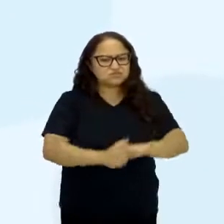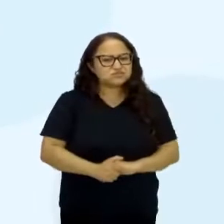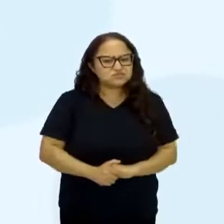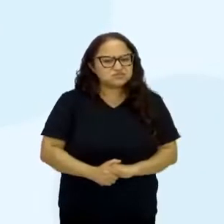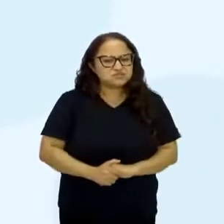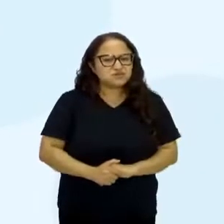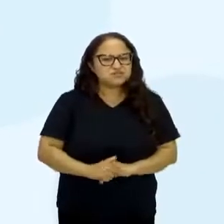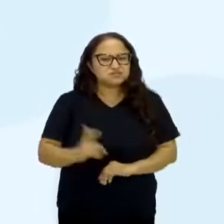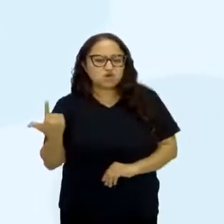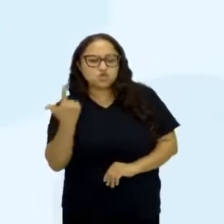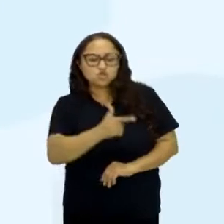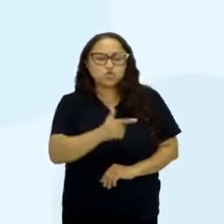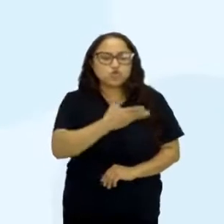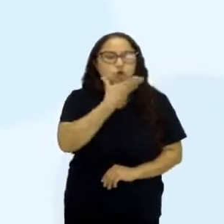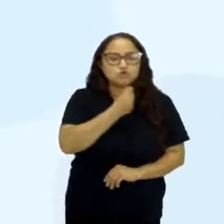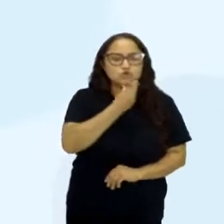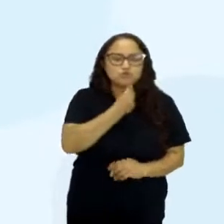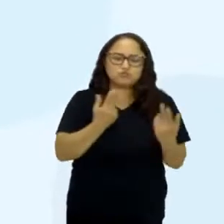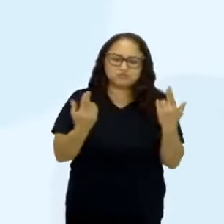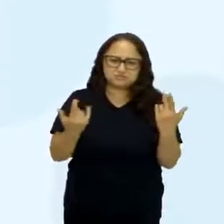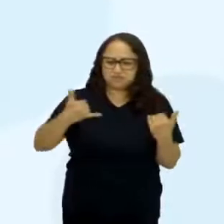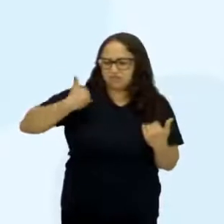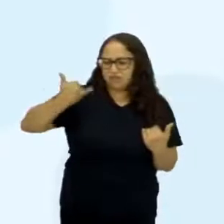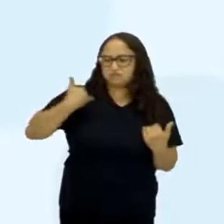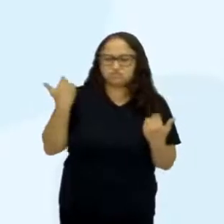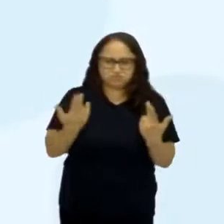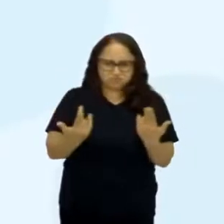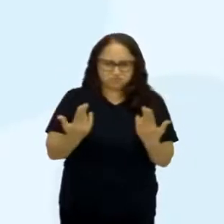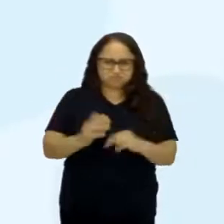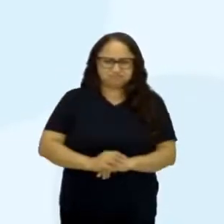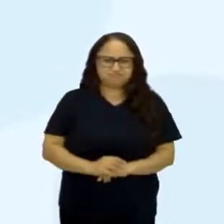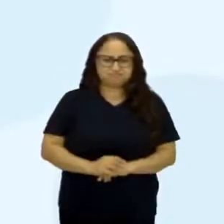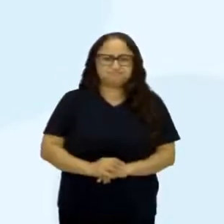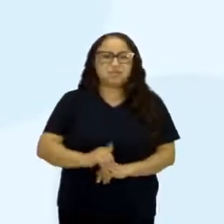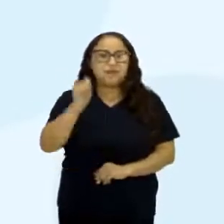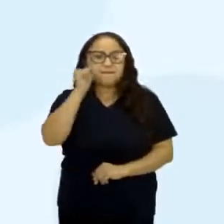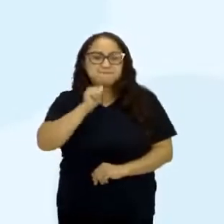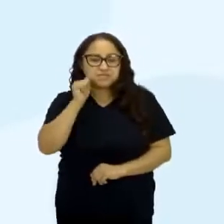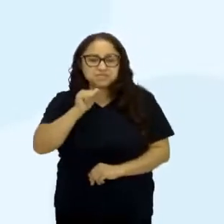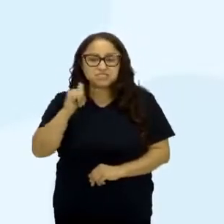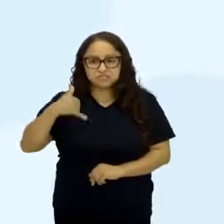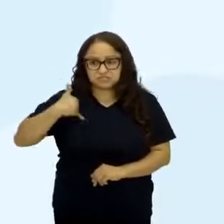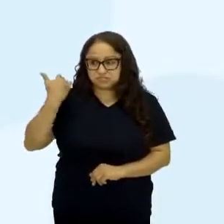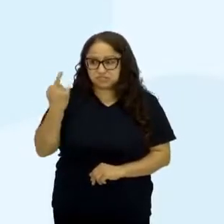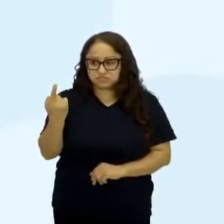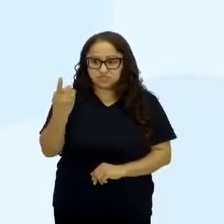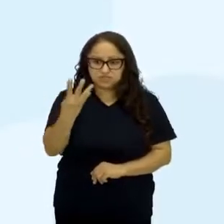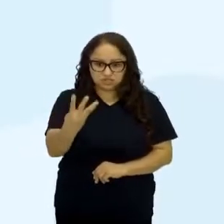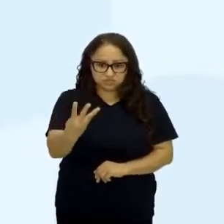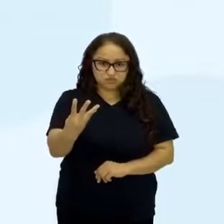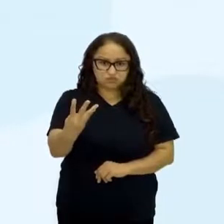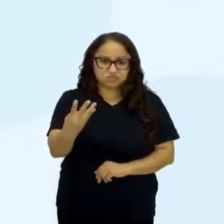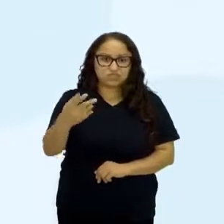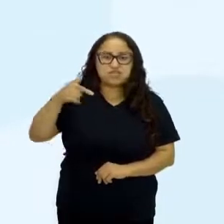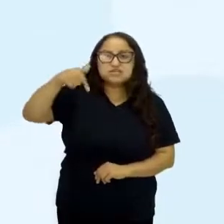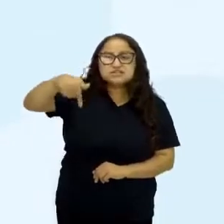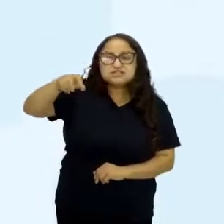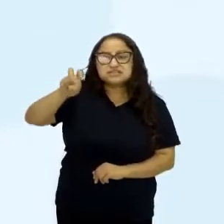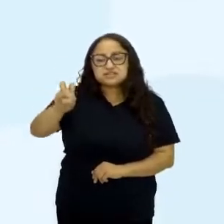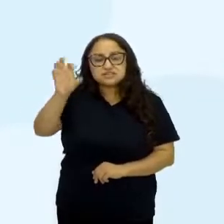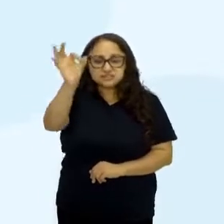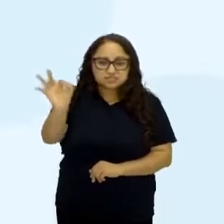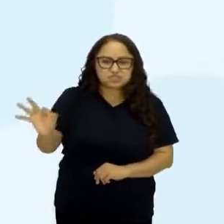homens da mesma faixa etária. Entre garotas de 14 anos, cerca de 75%